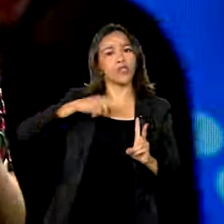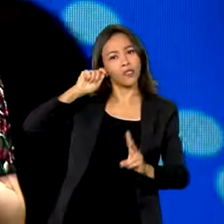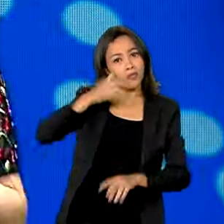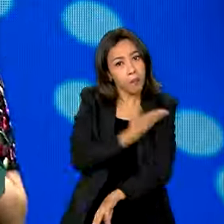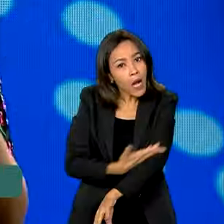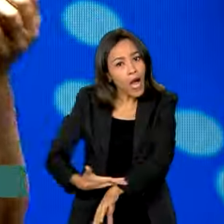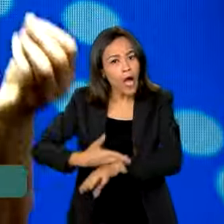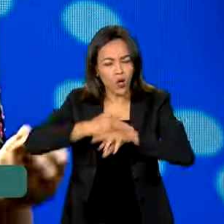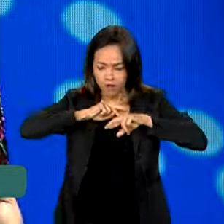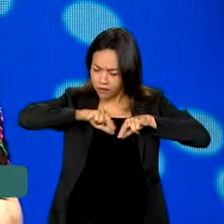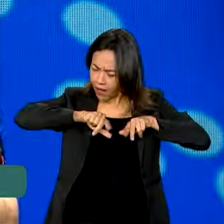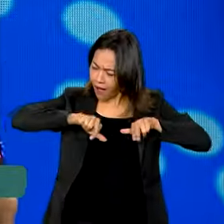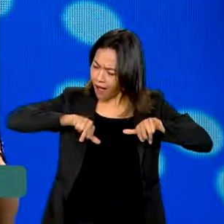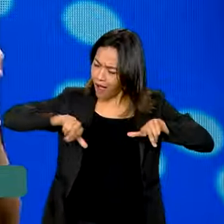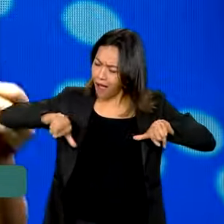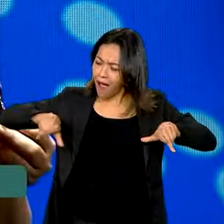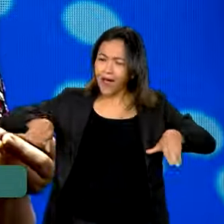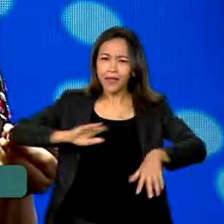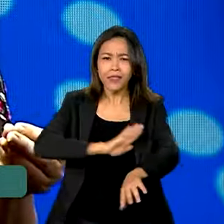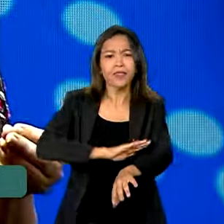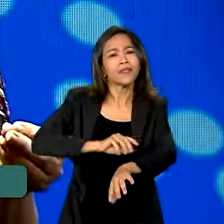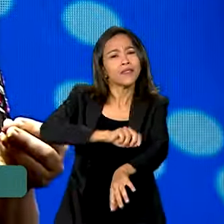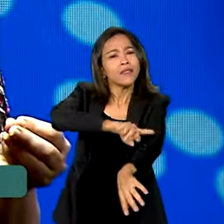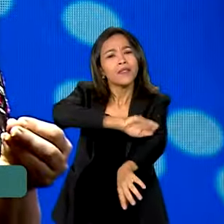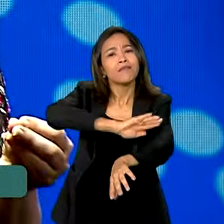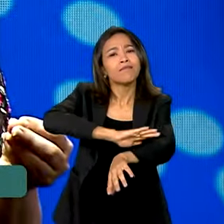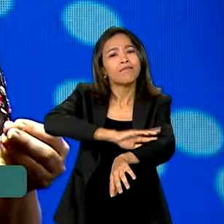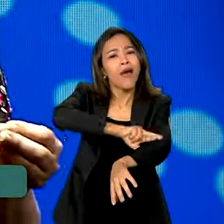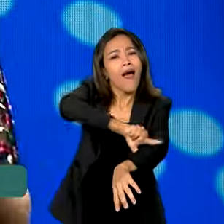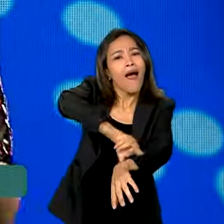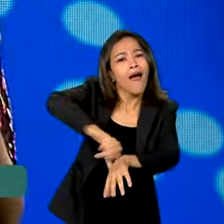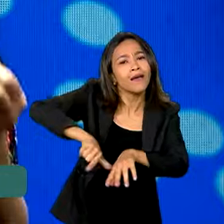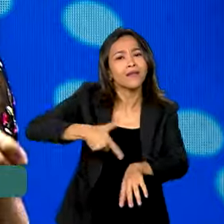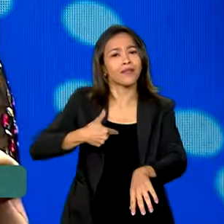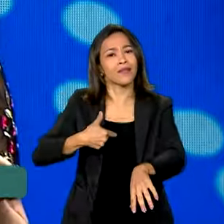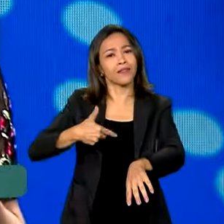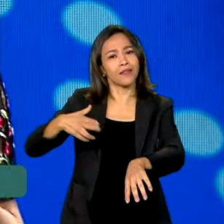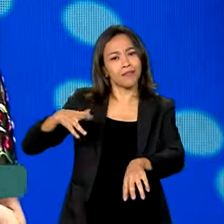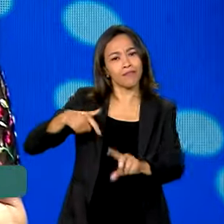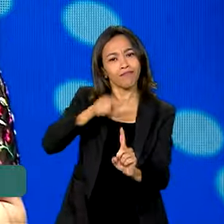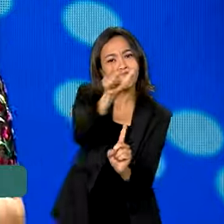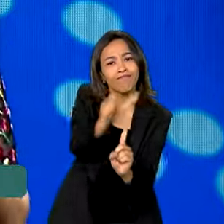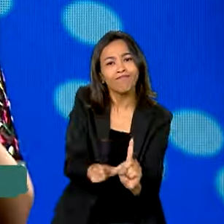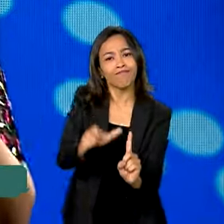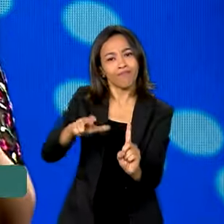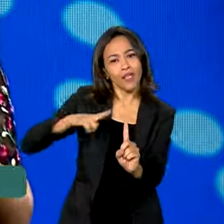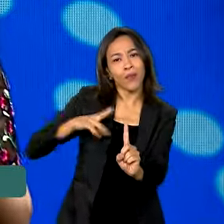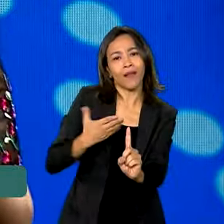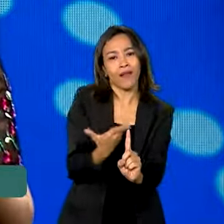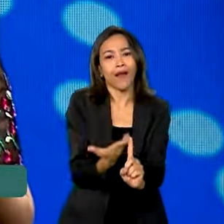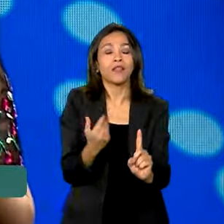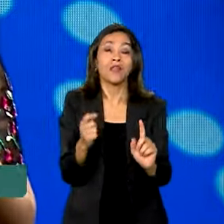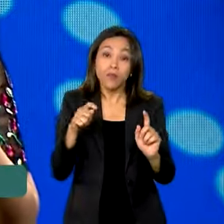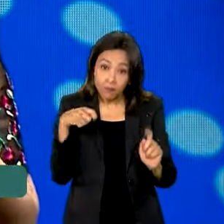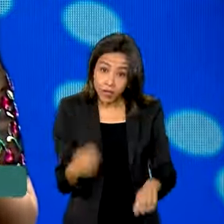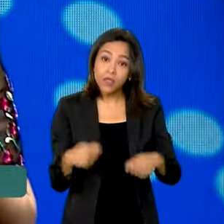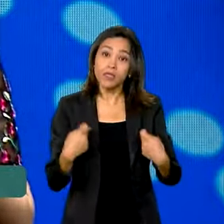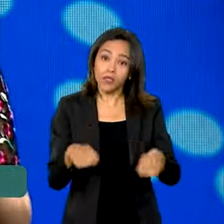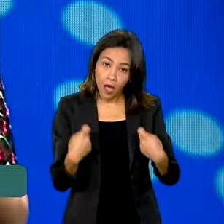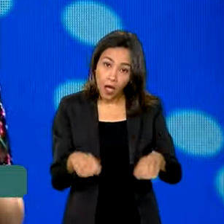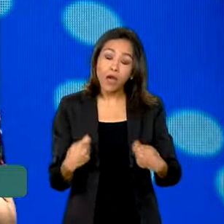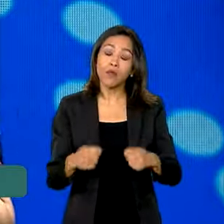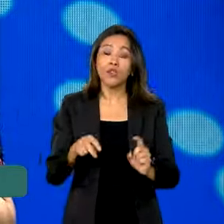sejamos de todas as raças, todas as individualidades humanas. Então, nós precisamos de uma política